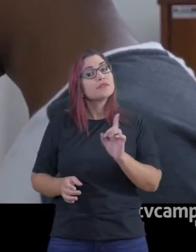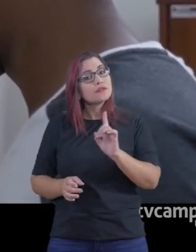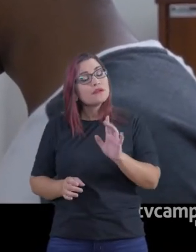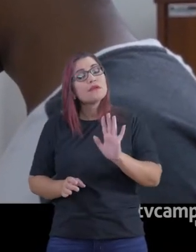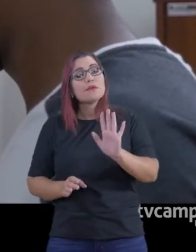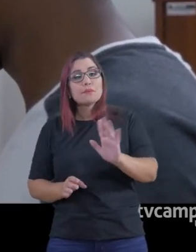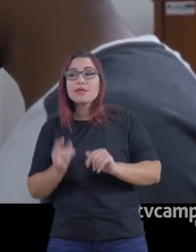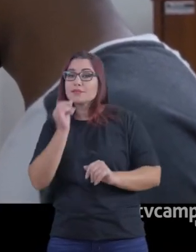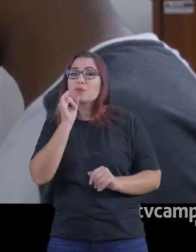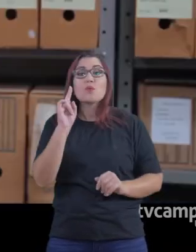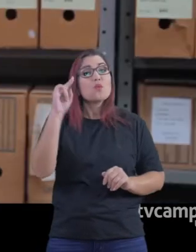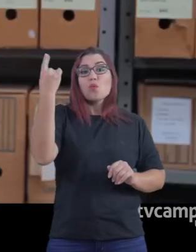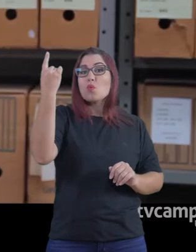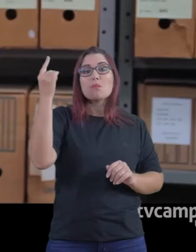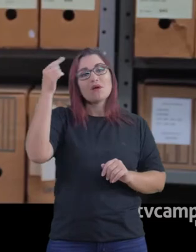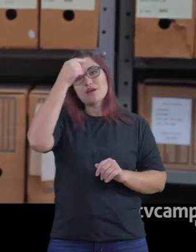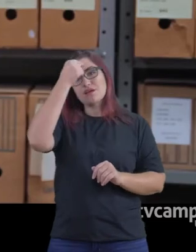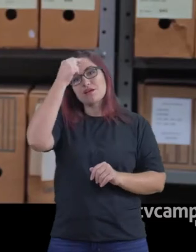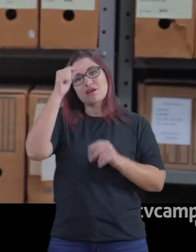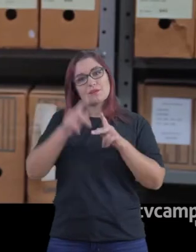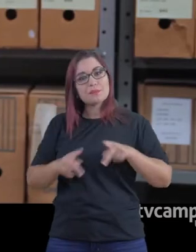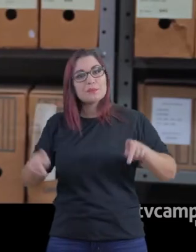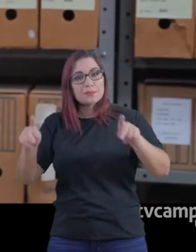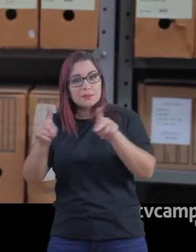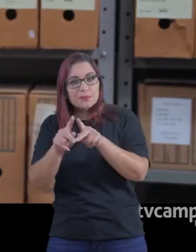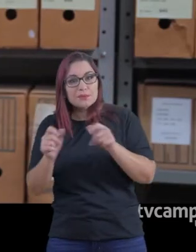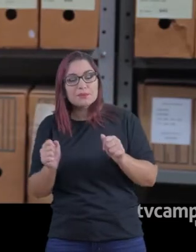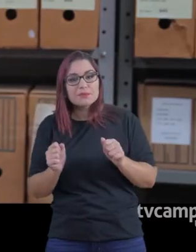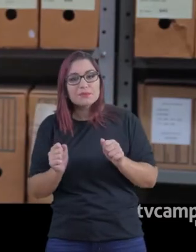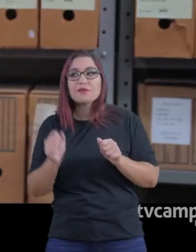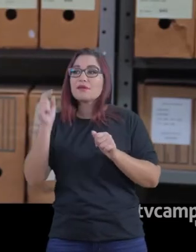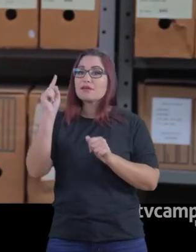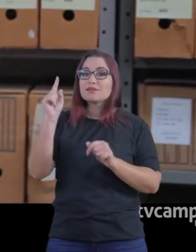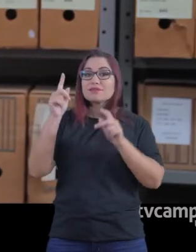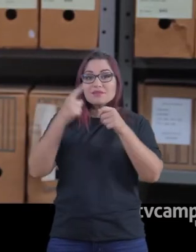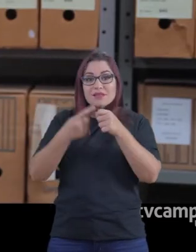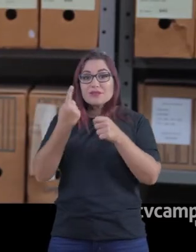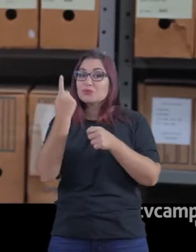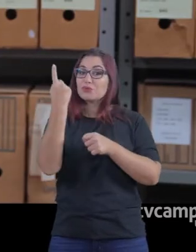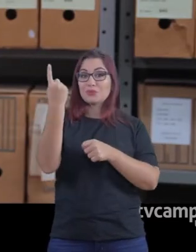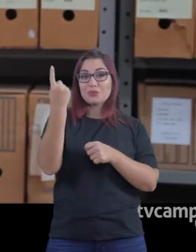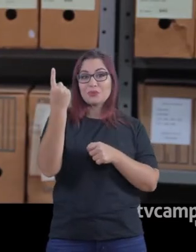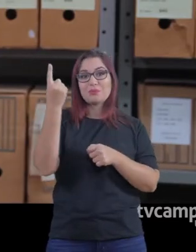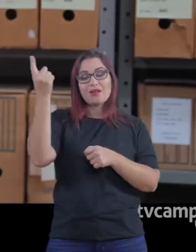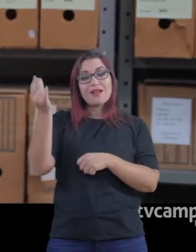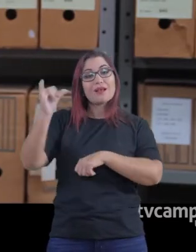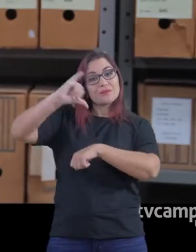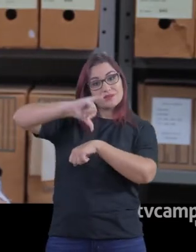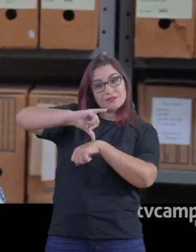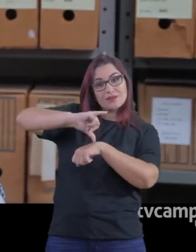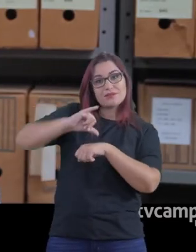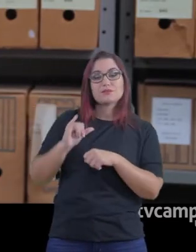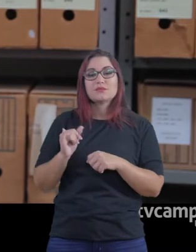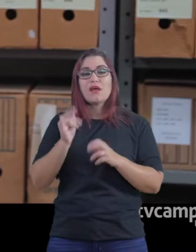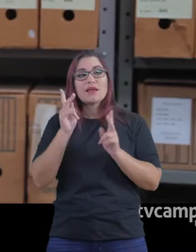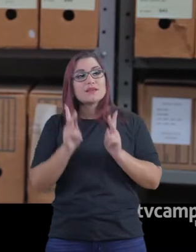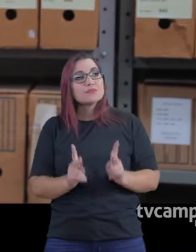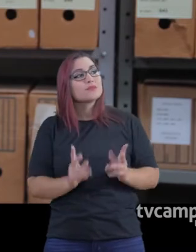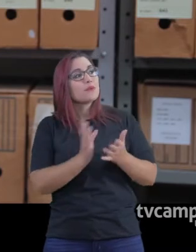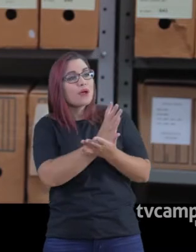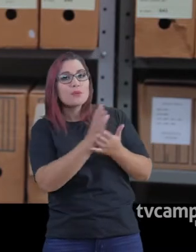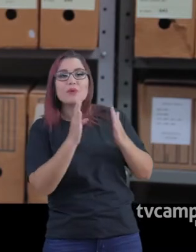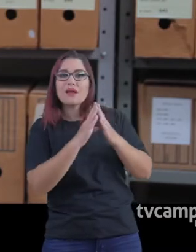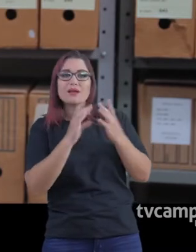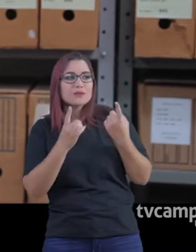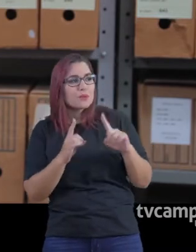pública, só que é uma única universidade pública concentrada em Porto Príncipe, que é a capital, então a gente tem a dificuldade das pessoas